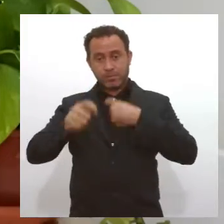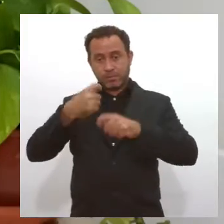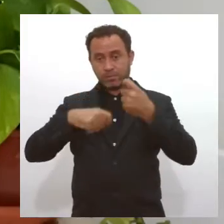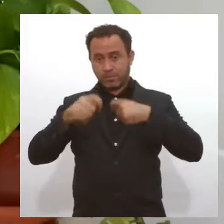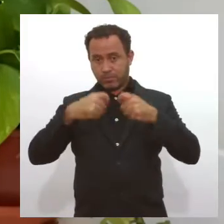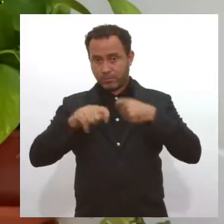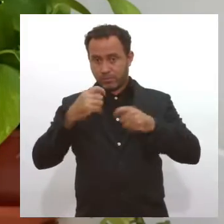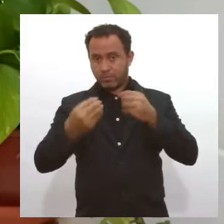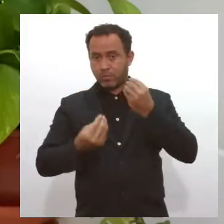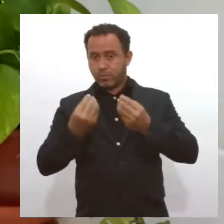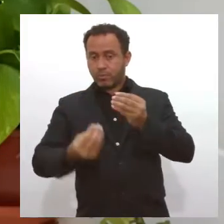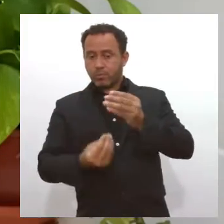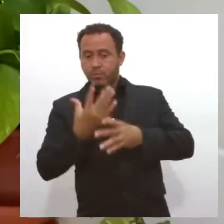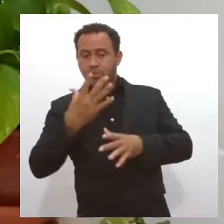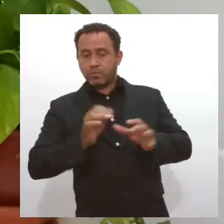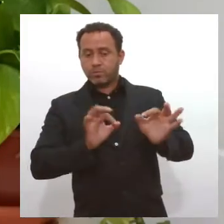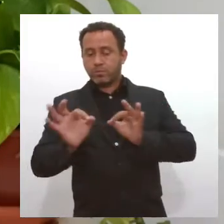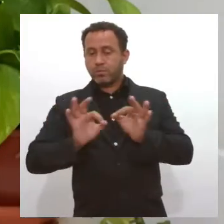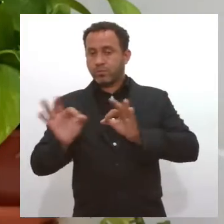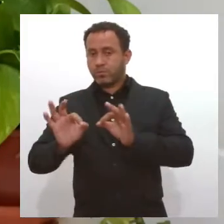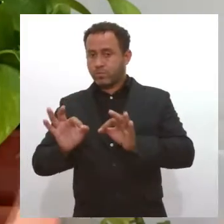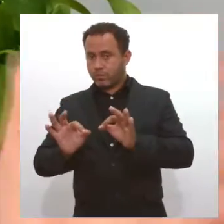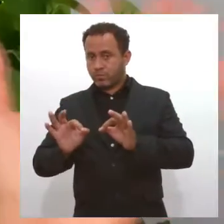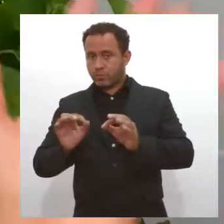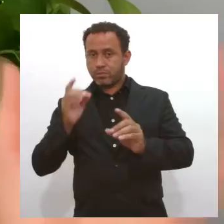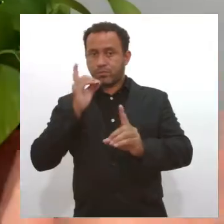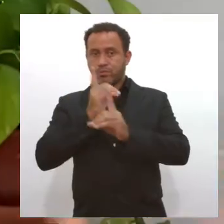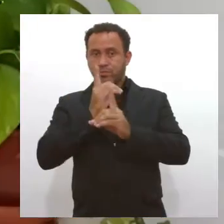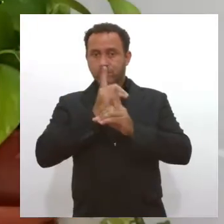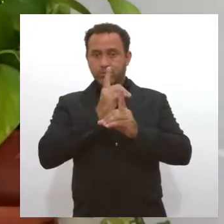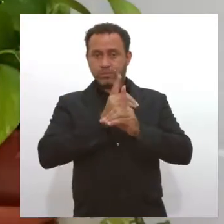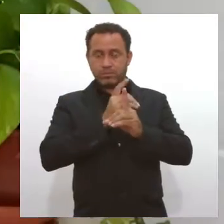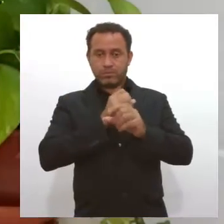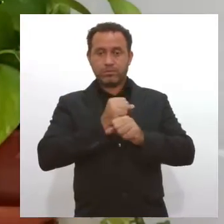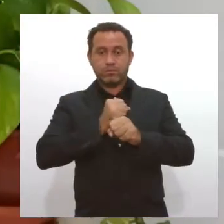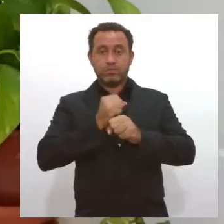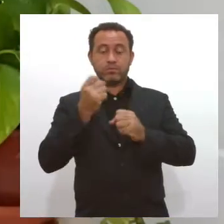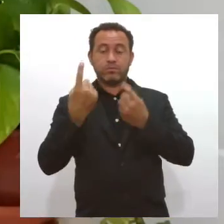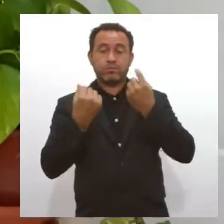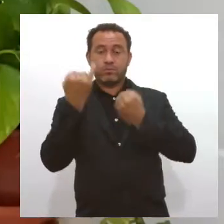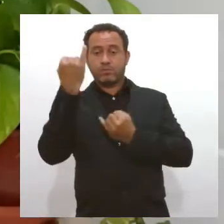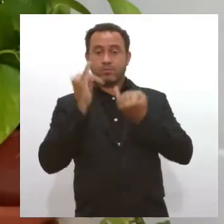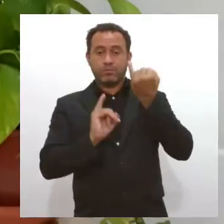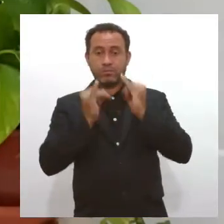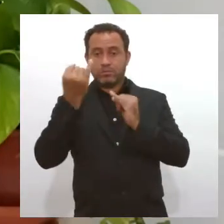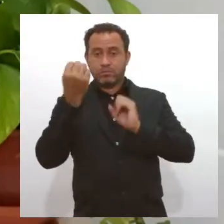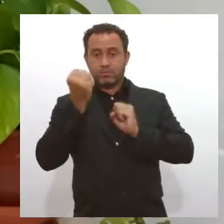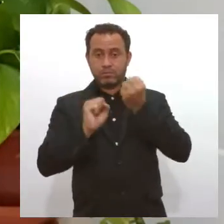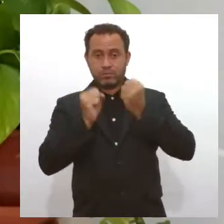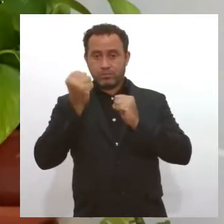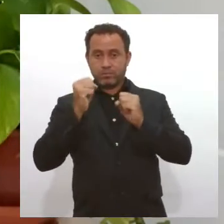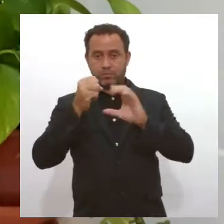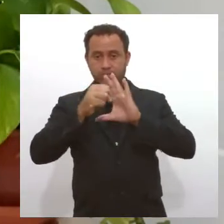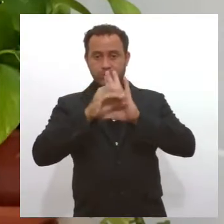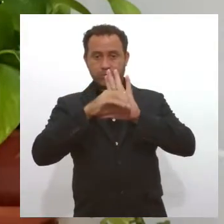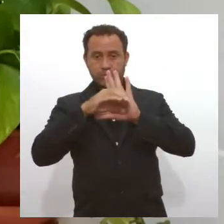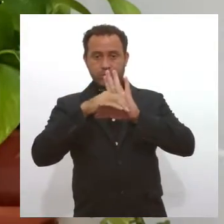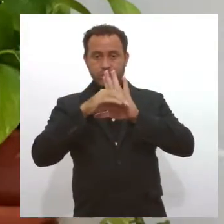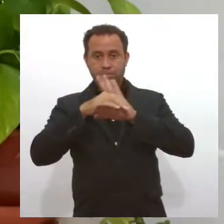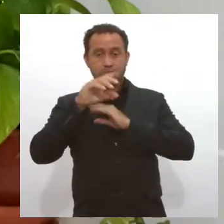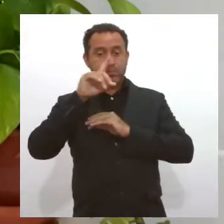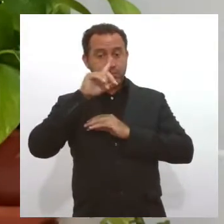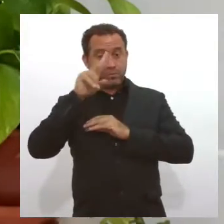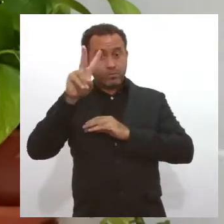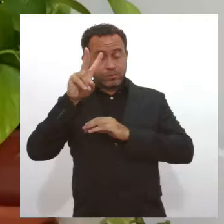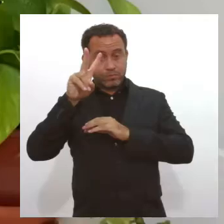administração de organizações, nós vamos achar lá na era industrial, por exemplo, conceitos muito mais fortes de